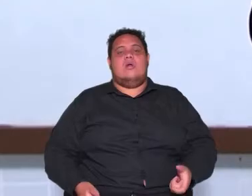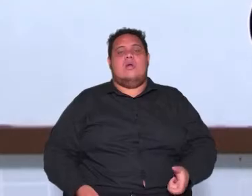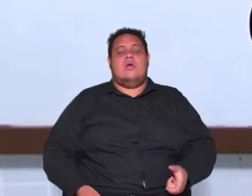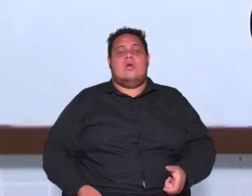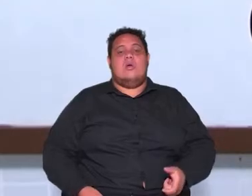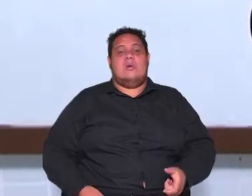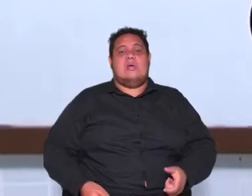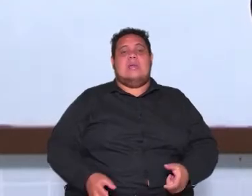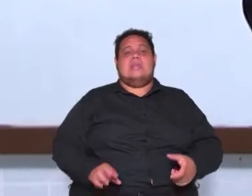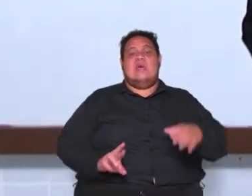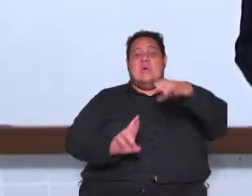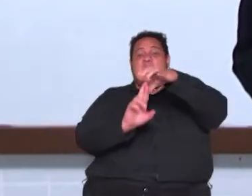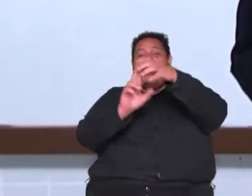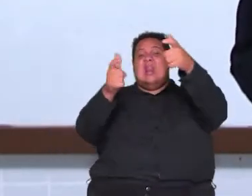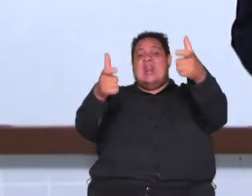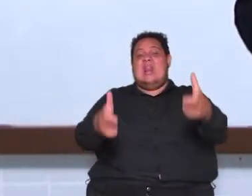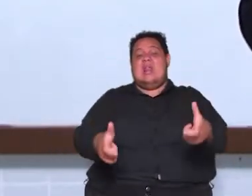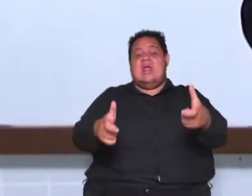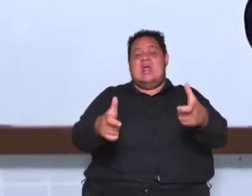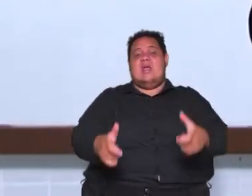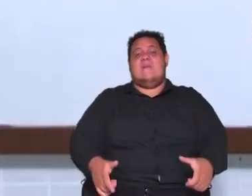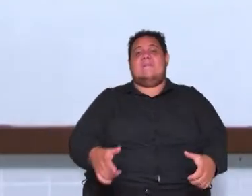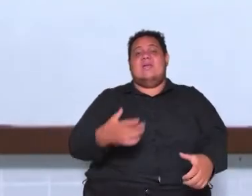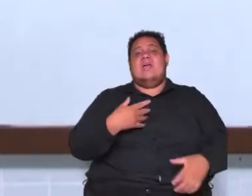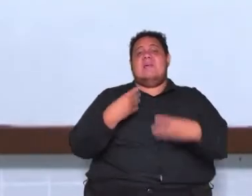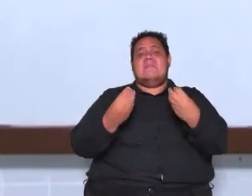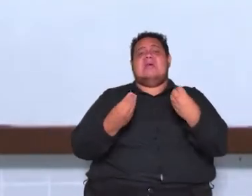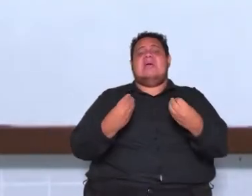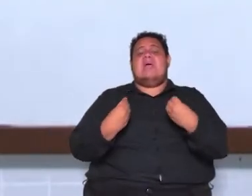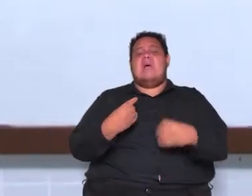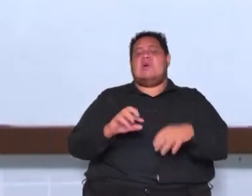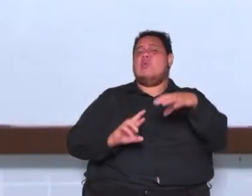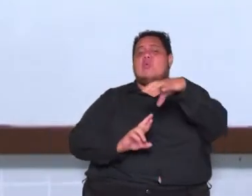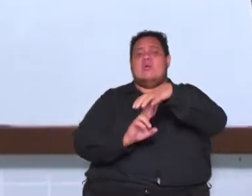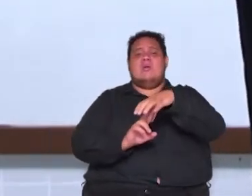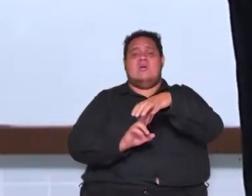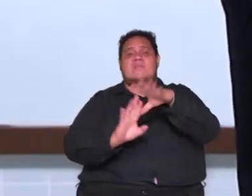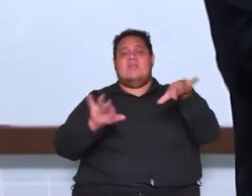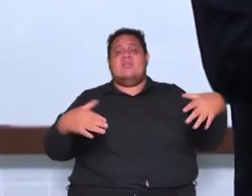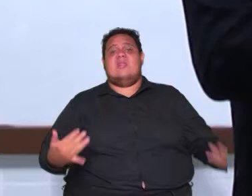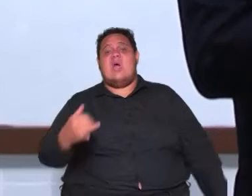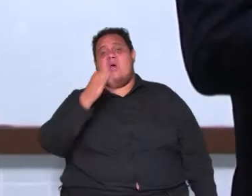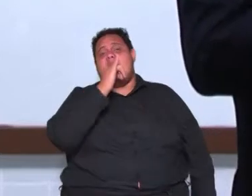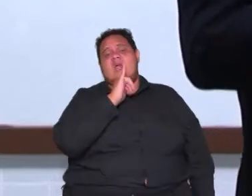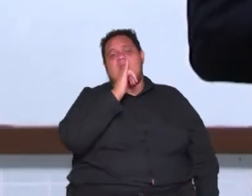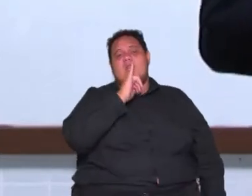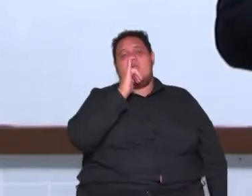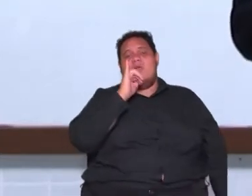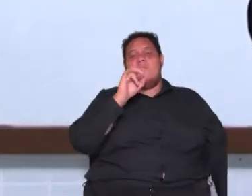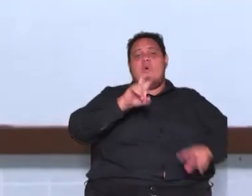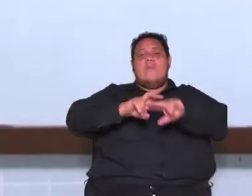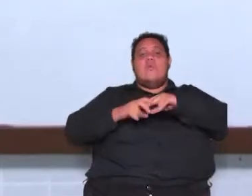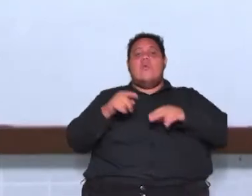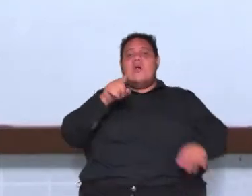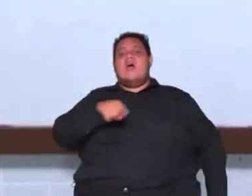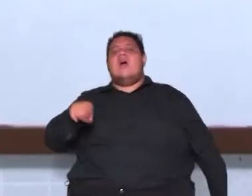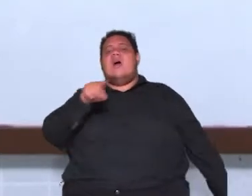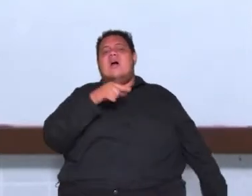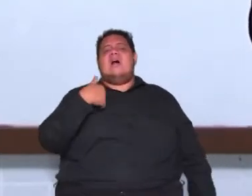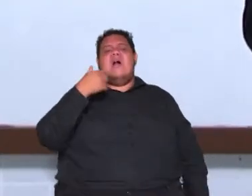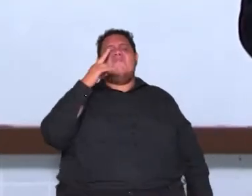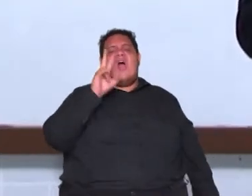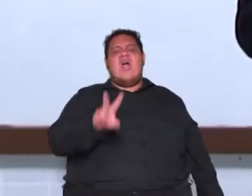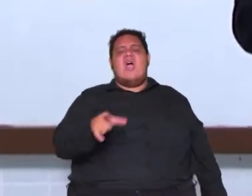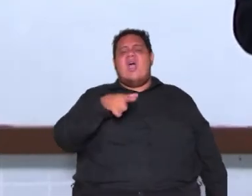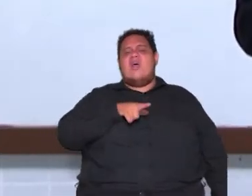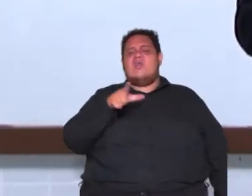rei o que você tinha era para servir ao rei então esse é um exemplo por isso que John Locke disse olha a propriedade ela deve